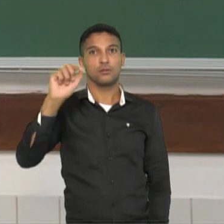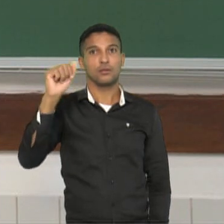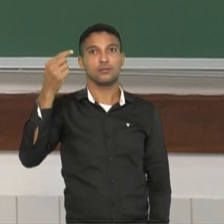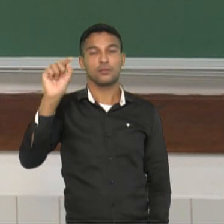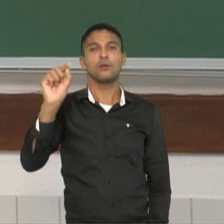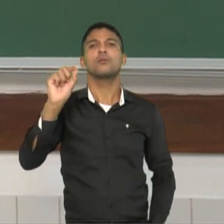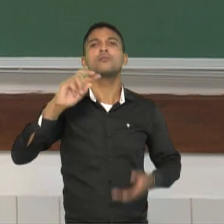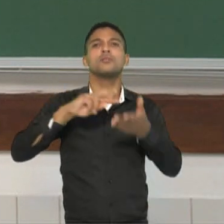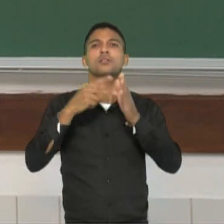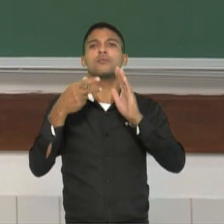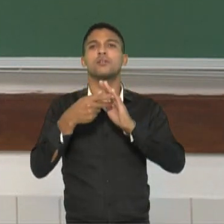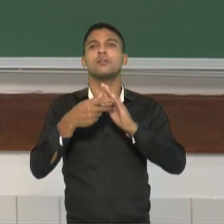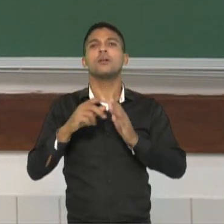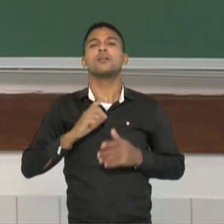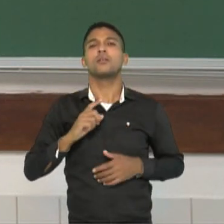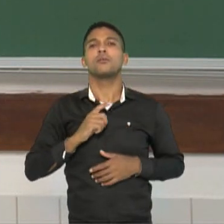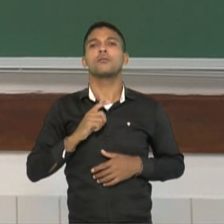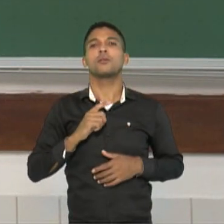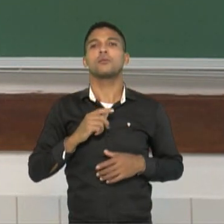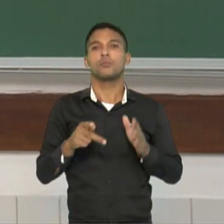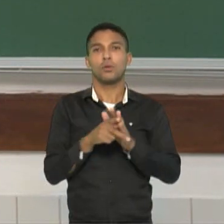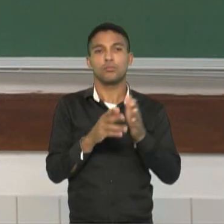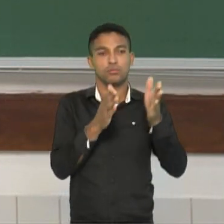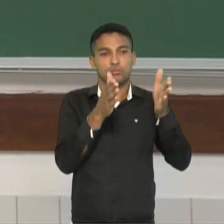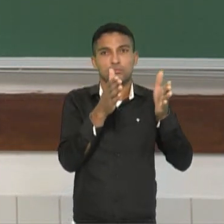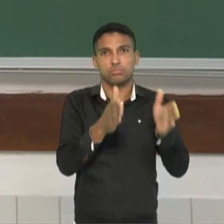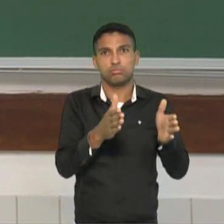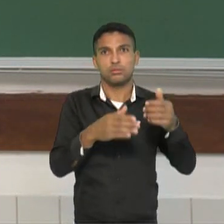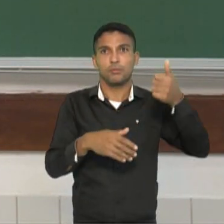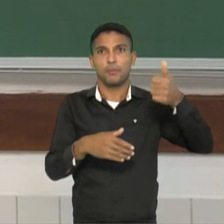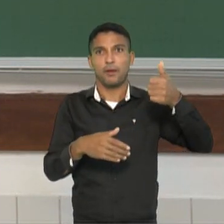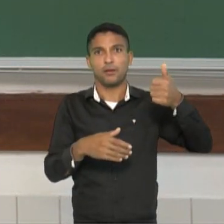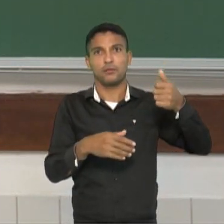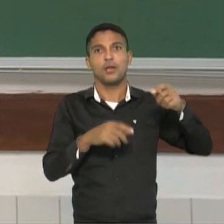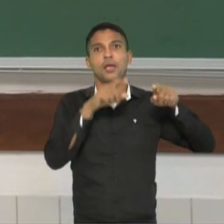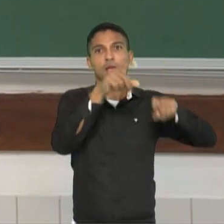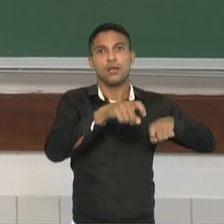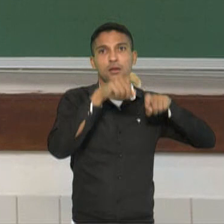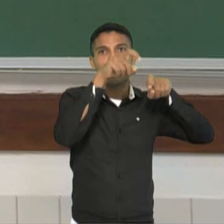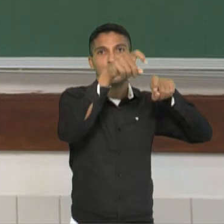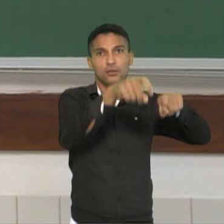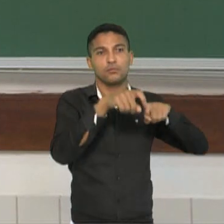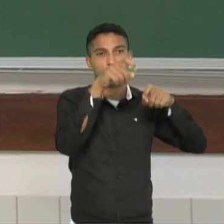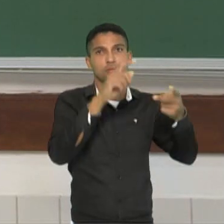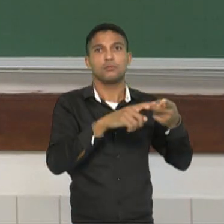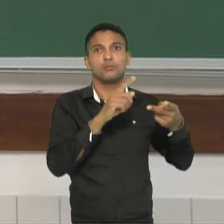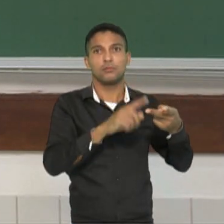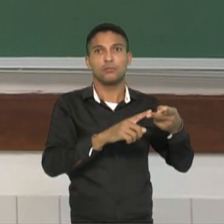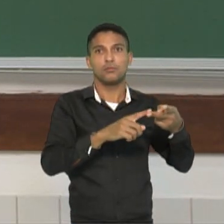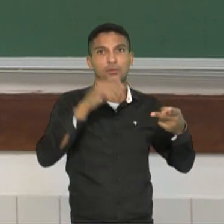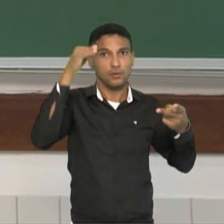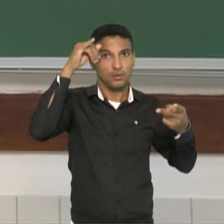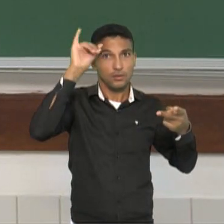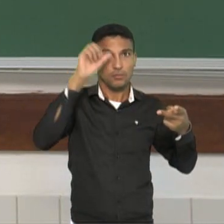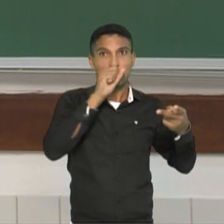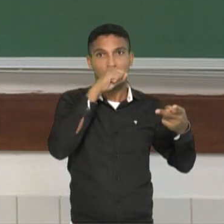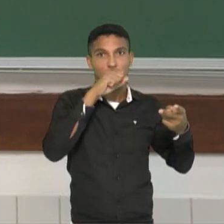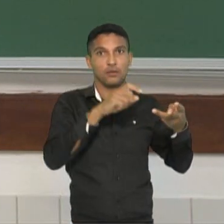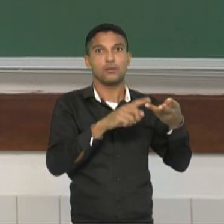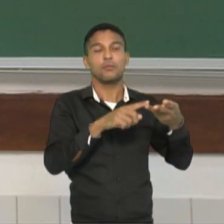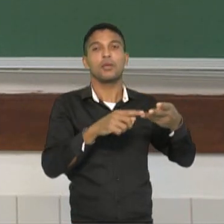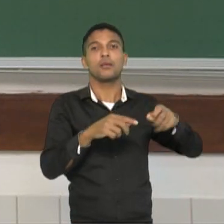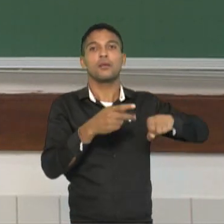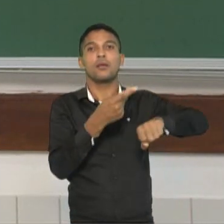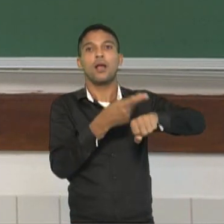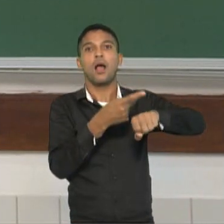O setor primário são as atividades da agricultura, pecuária e extração de minérios. O setor secundário